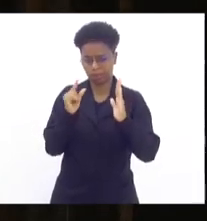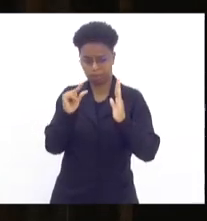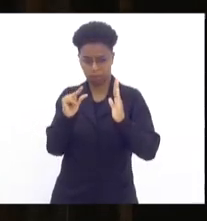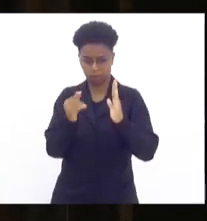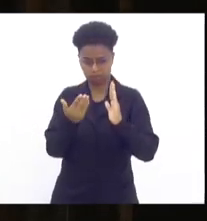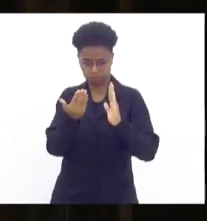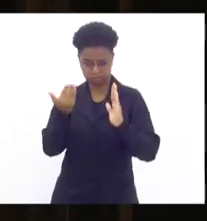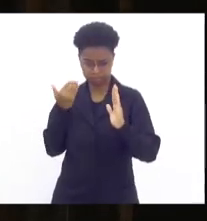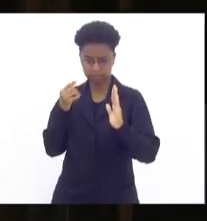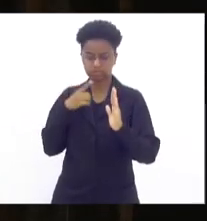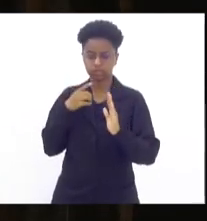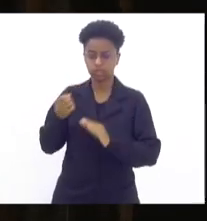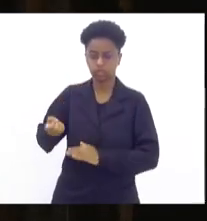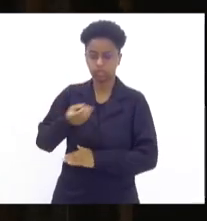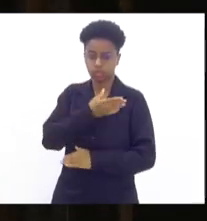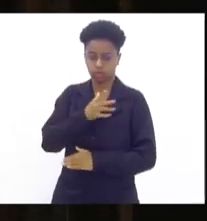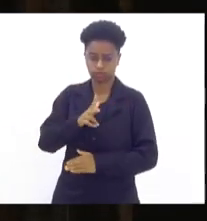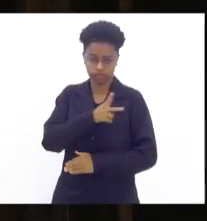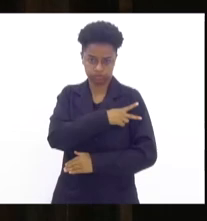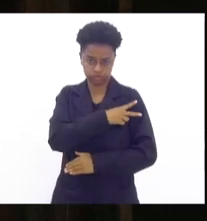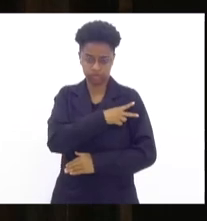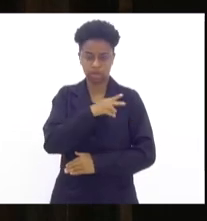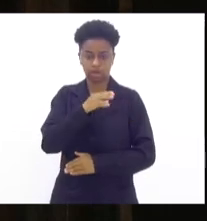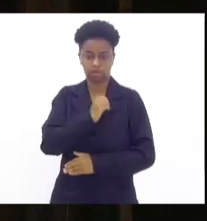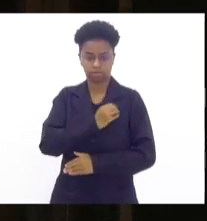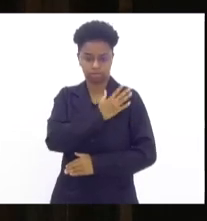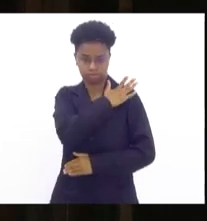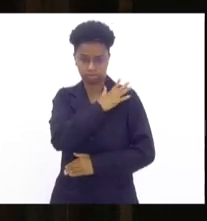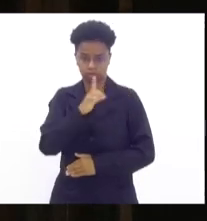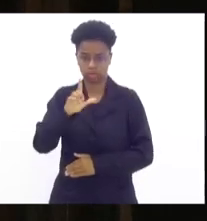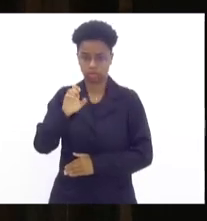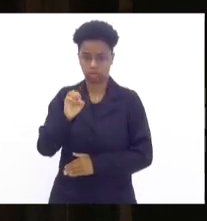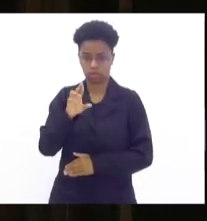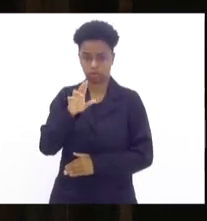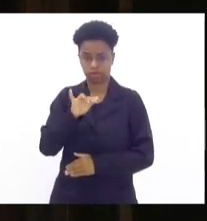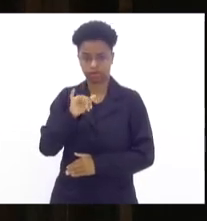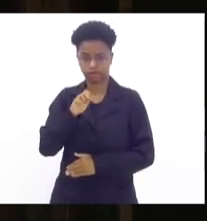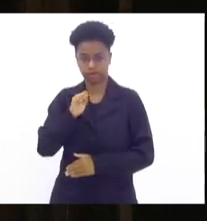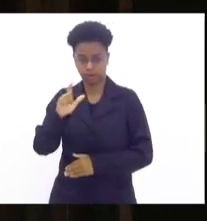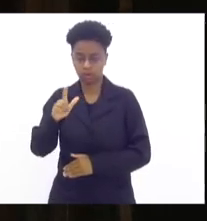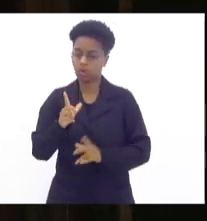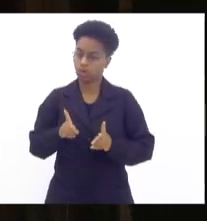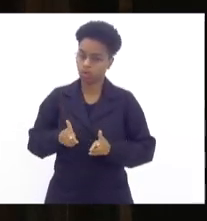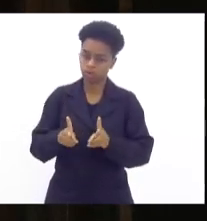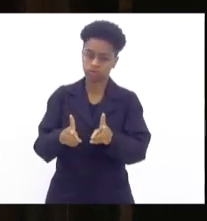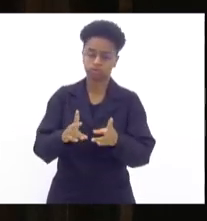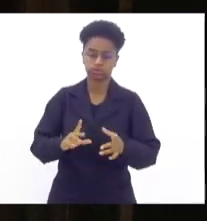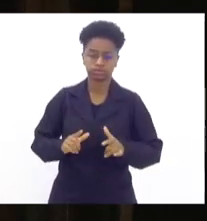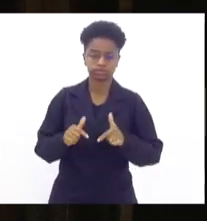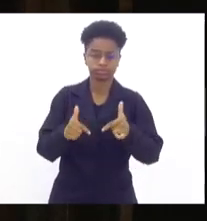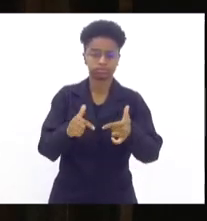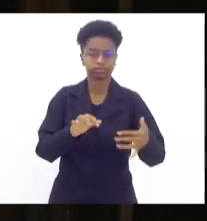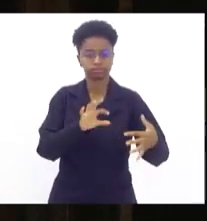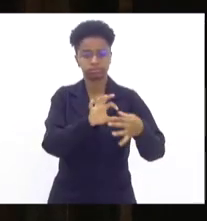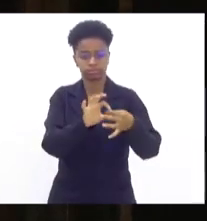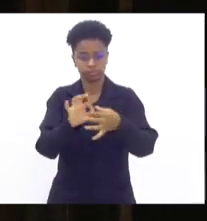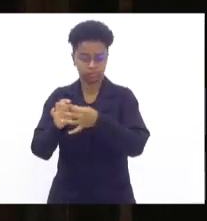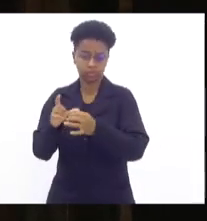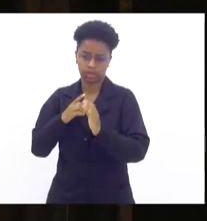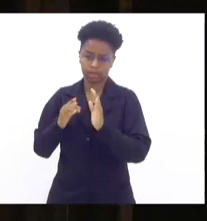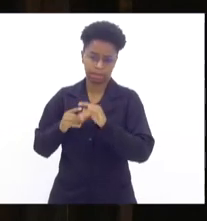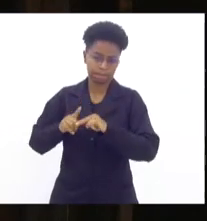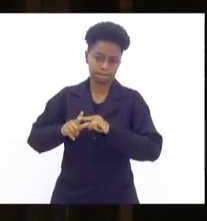novo comandante, o coronel Lourival, e a gente continuou com as ações integradas, a gente fez até mais ações integradas